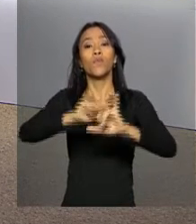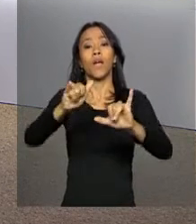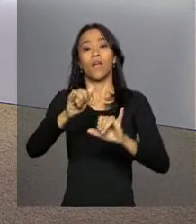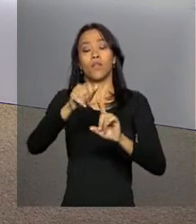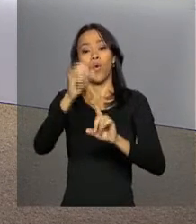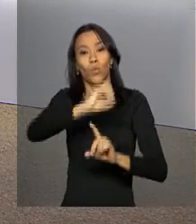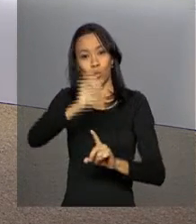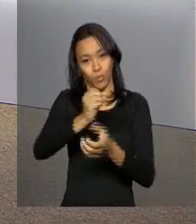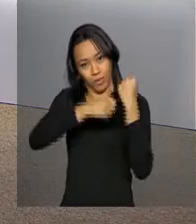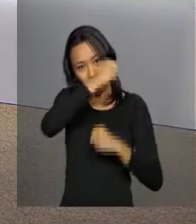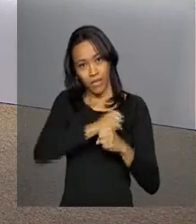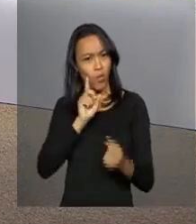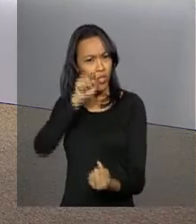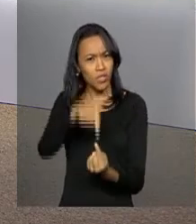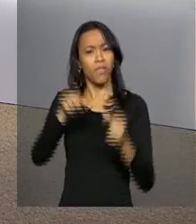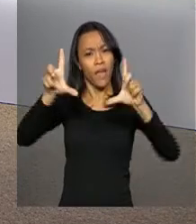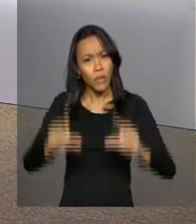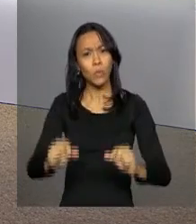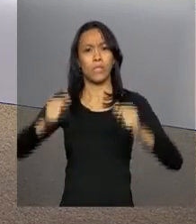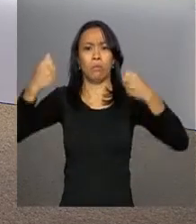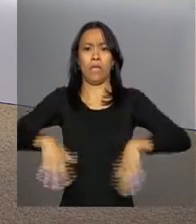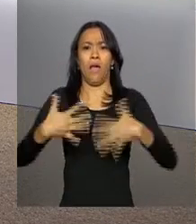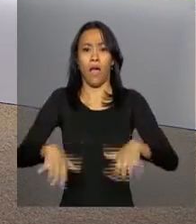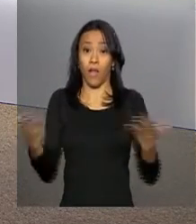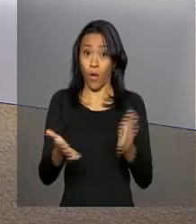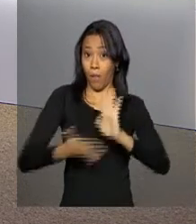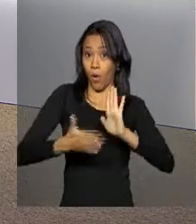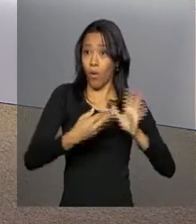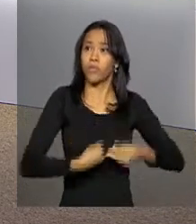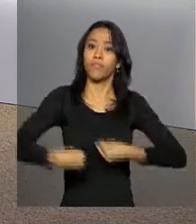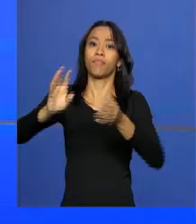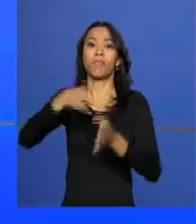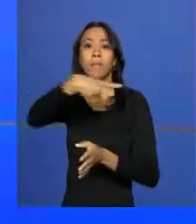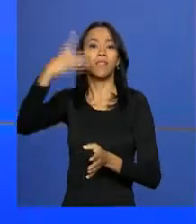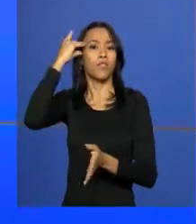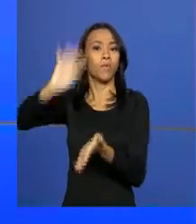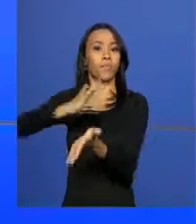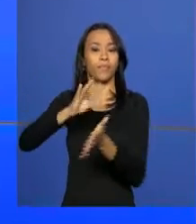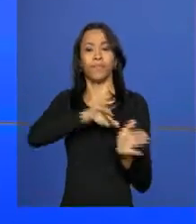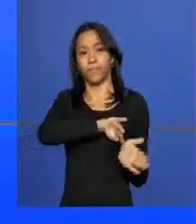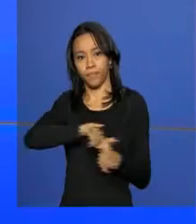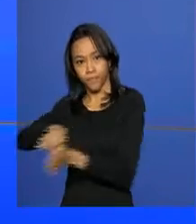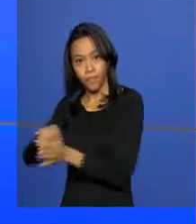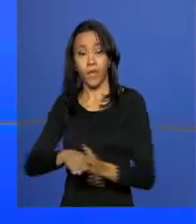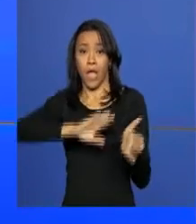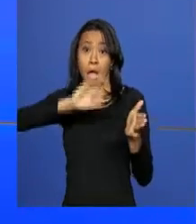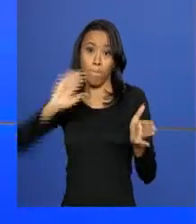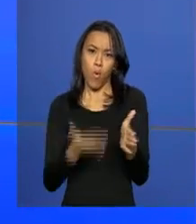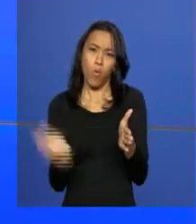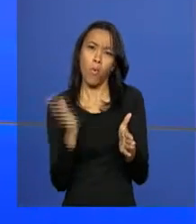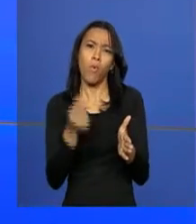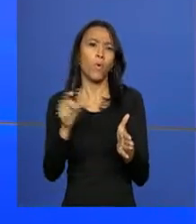objetivos é reduzir os gastos. A proposta agora segue para a sanção presidencial. A produção brasileira de grãos da safra